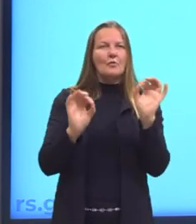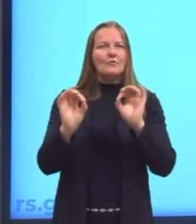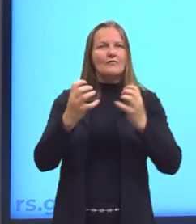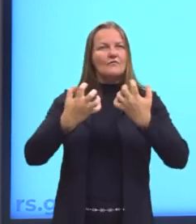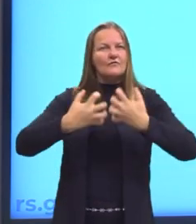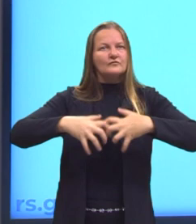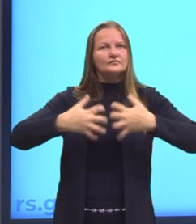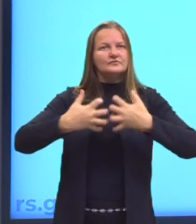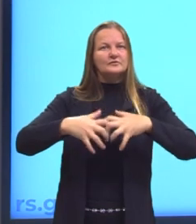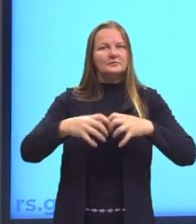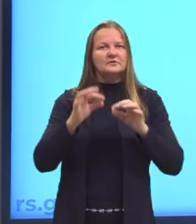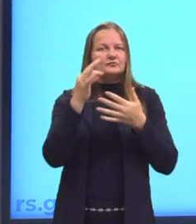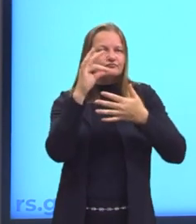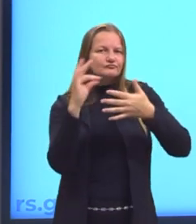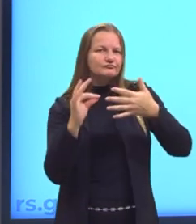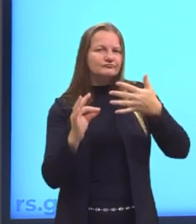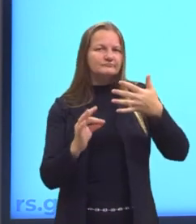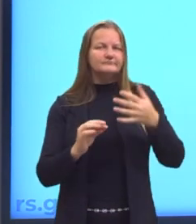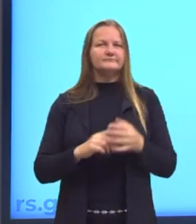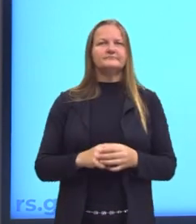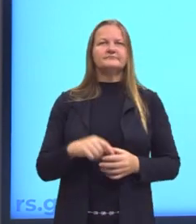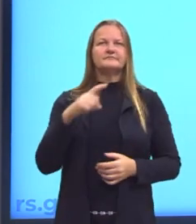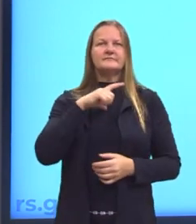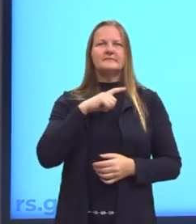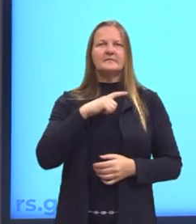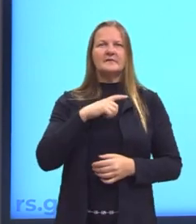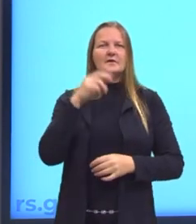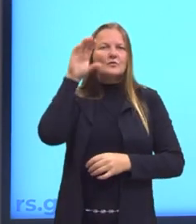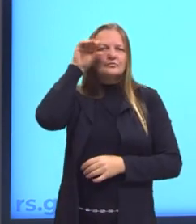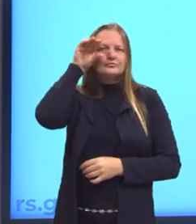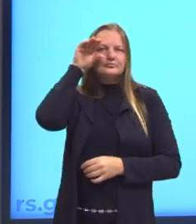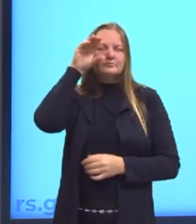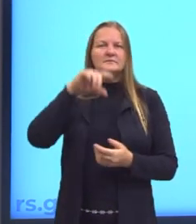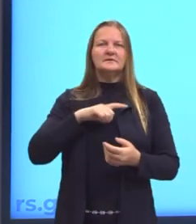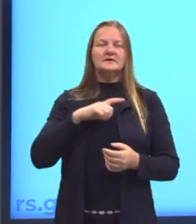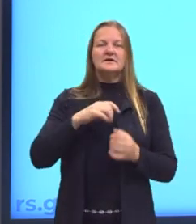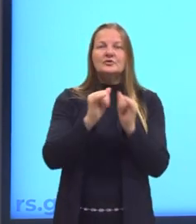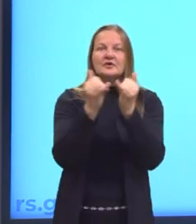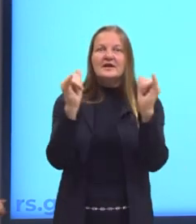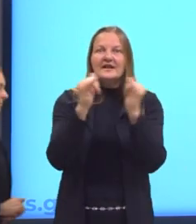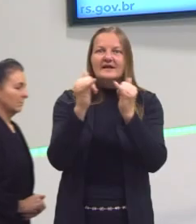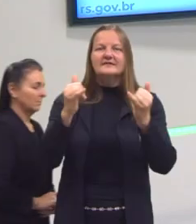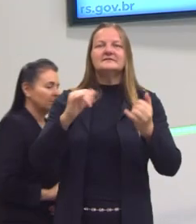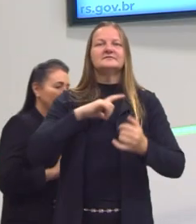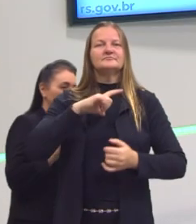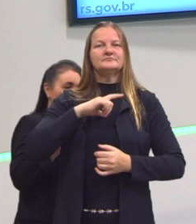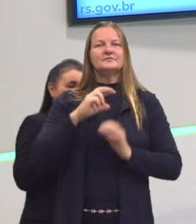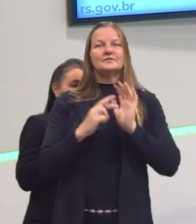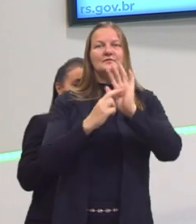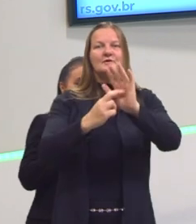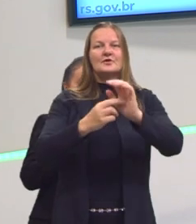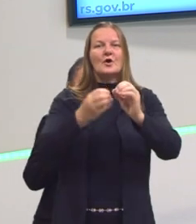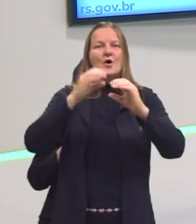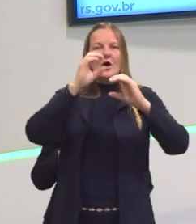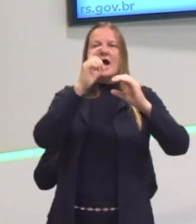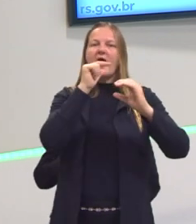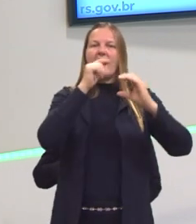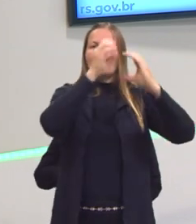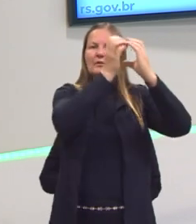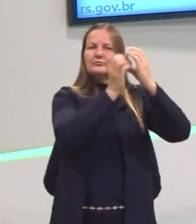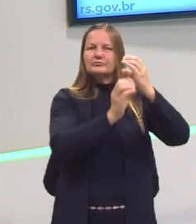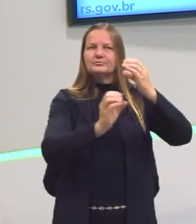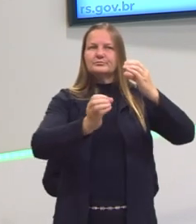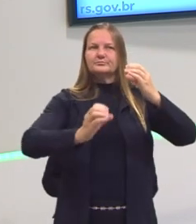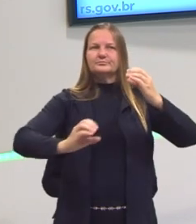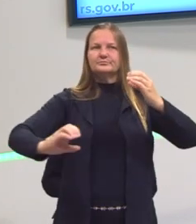detalhes, tá? Aqui a gente consegue até observar elétrica, dá para representar hidráulica, vários detalhes